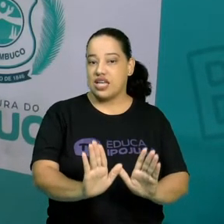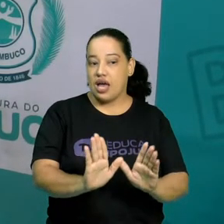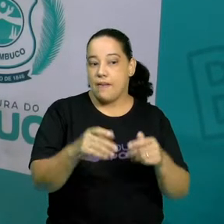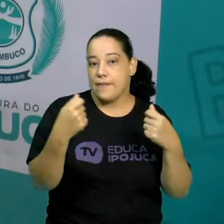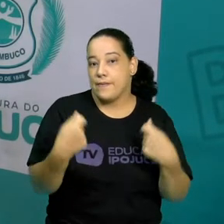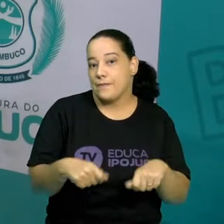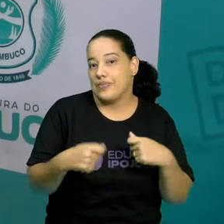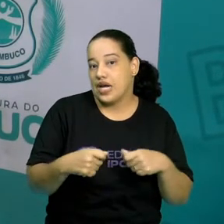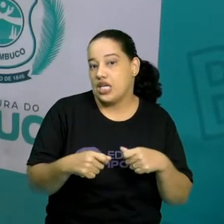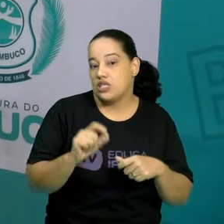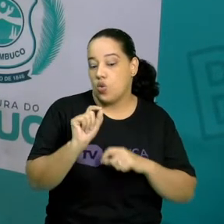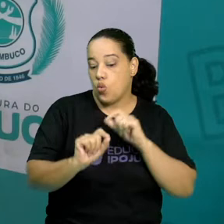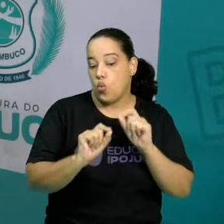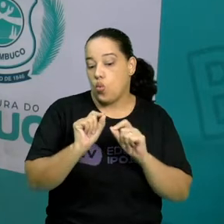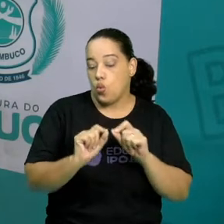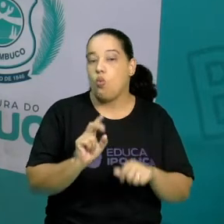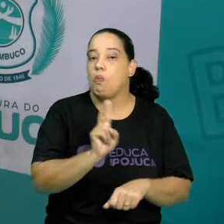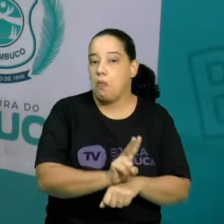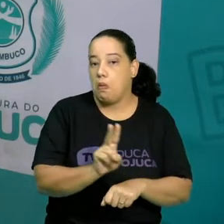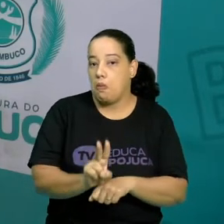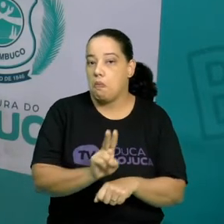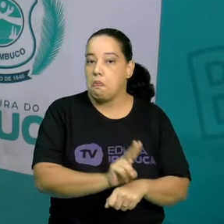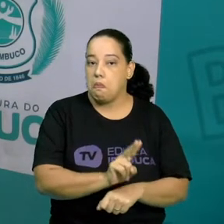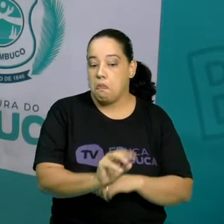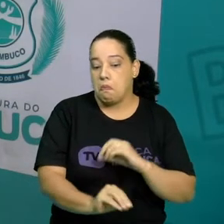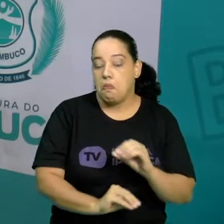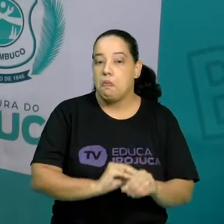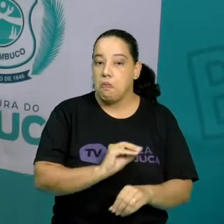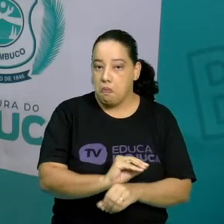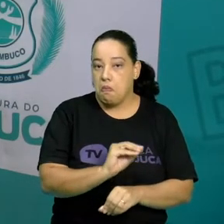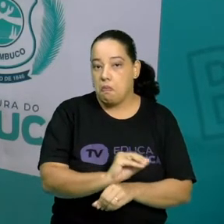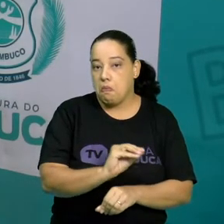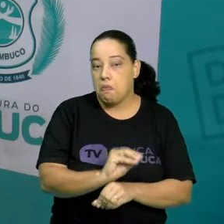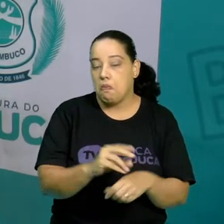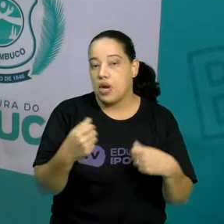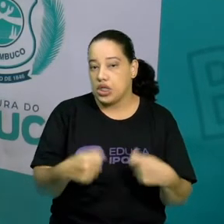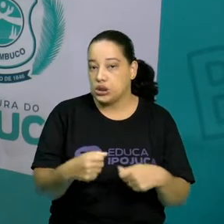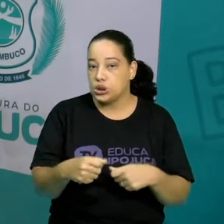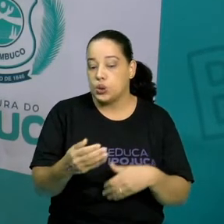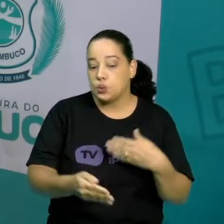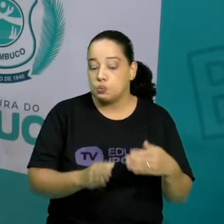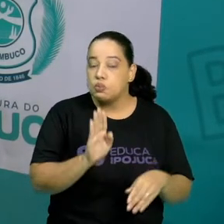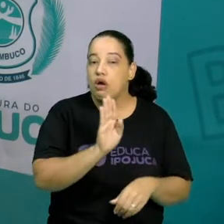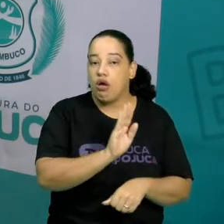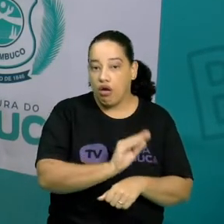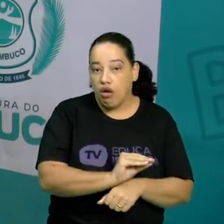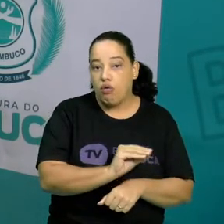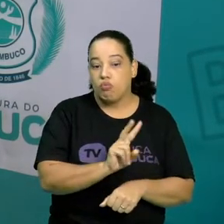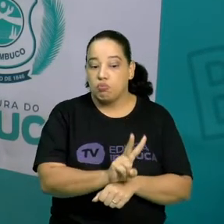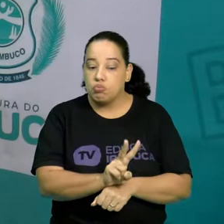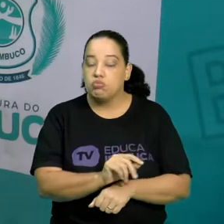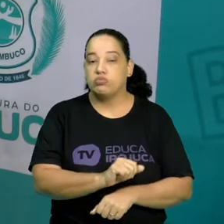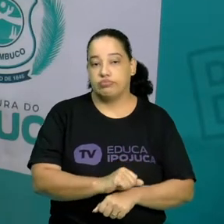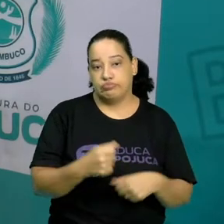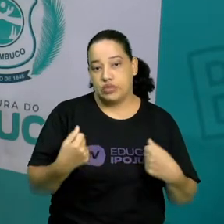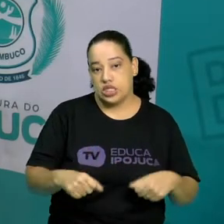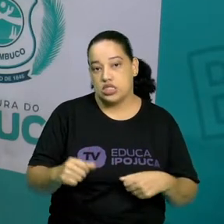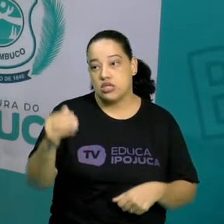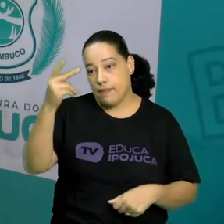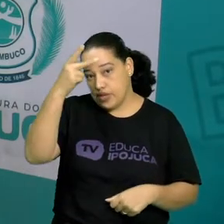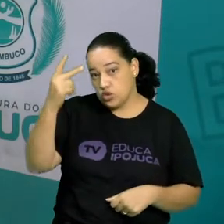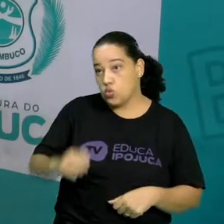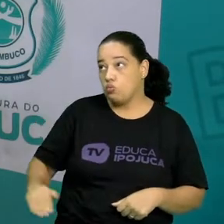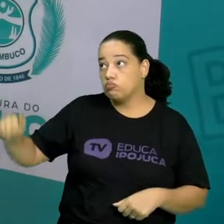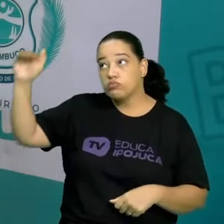aí dos cuidados de um adulto para sobreviver. Dos cuidados de um adulto. Isso mesmo. E nos